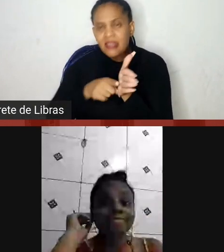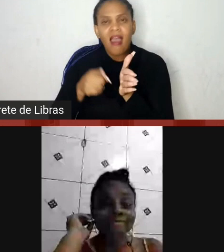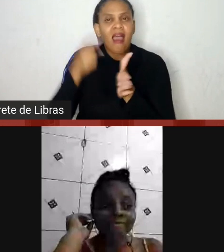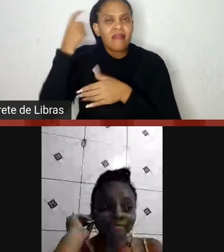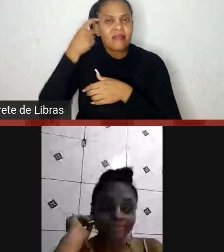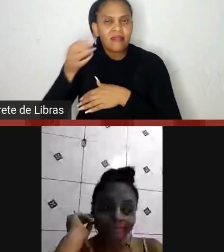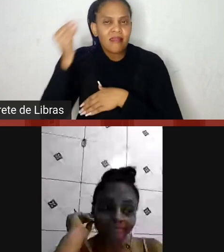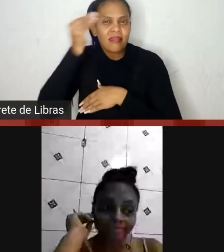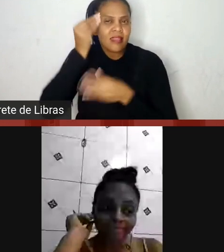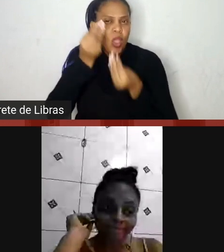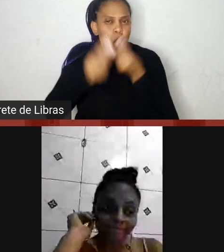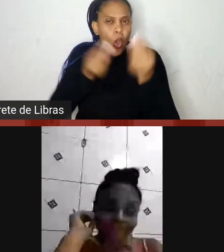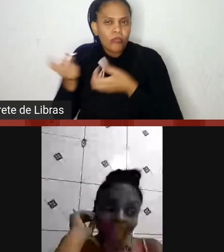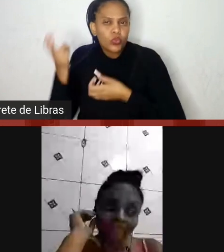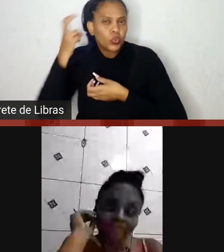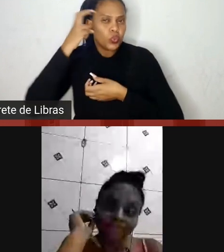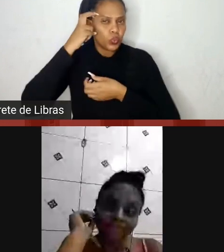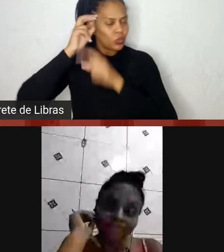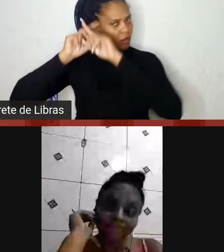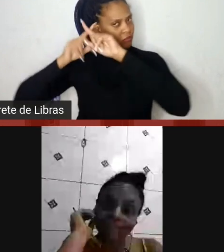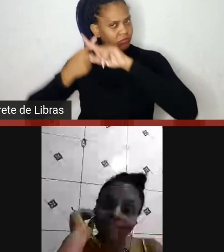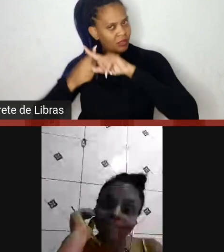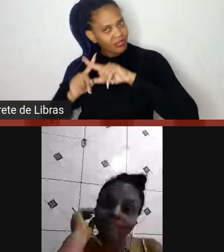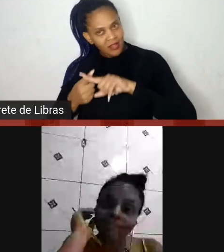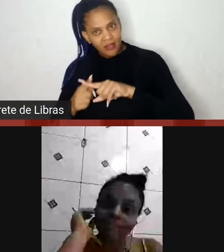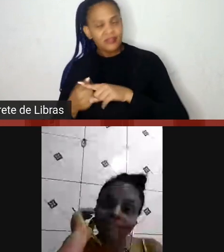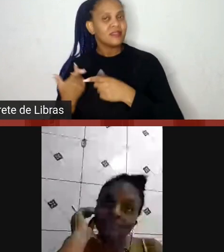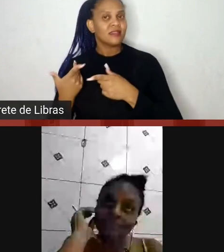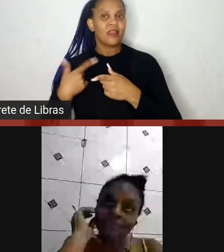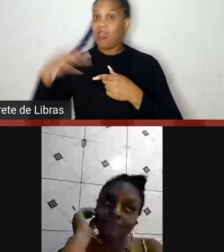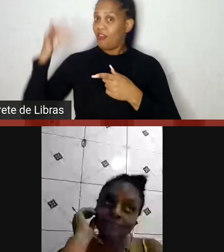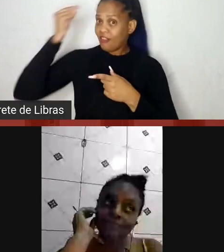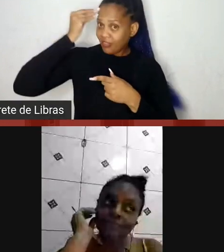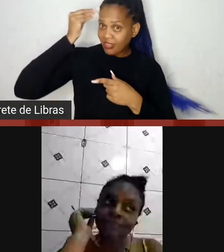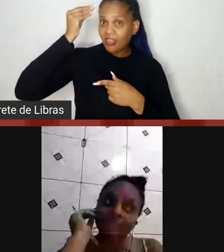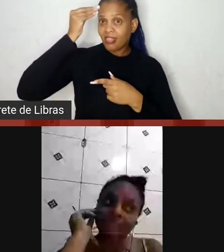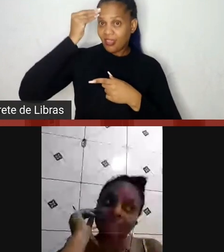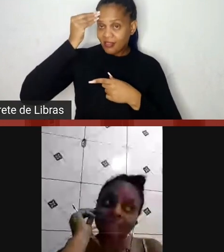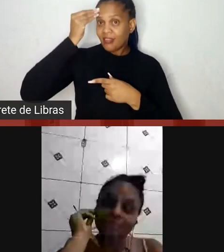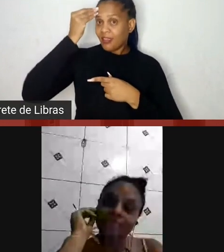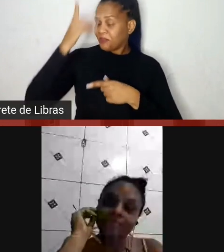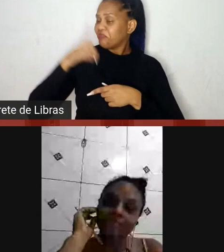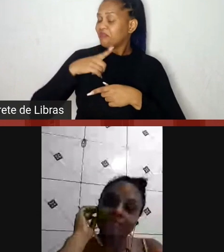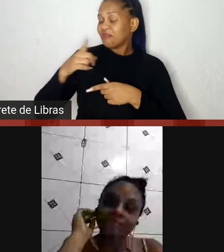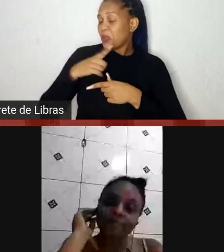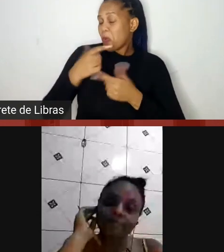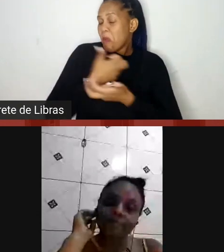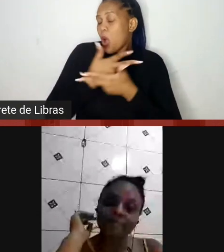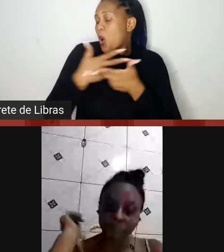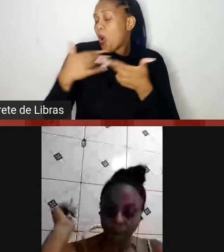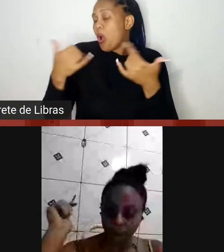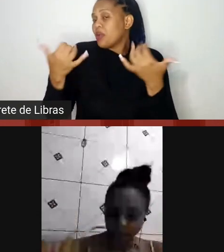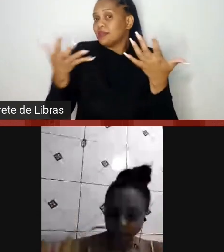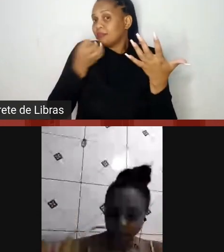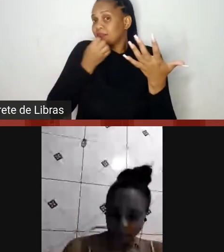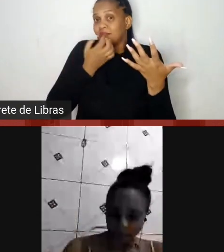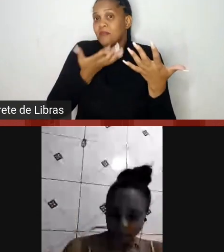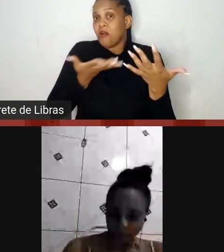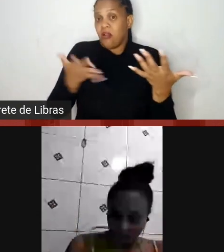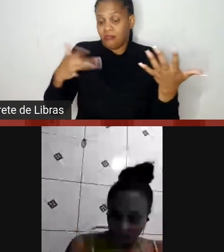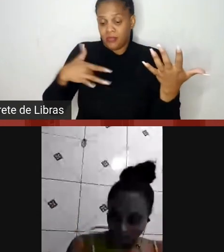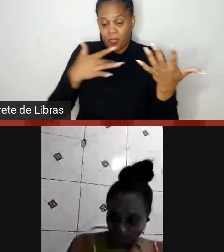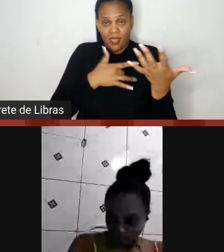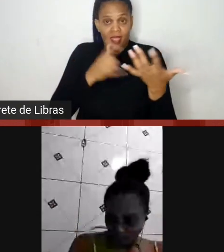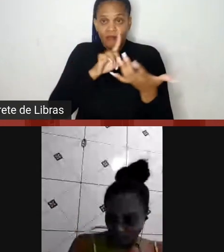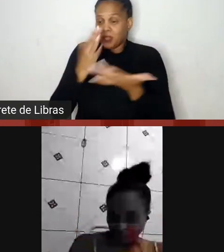por exemplo, a cultura até do rastafari, iriam entender que o rastafari tem uma alimentação saudável, não come carne, não